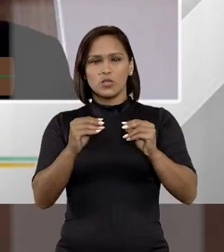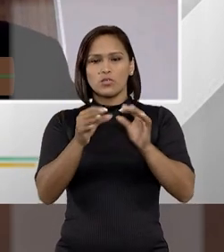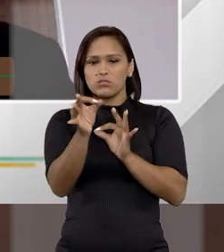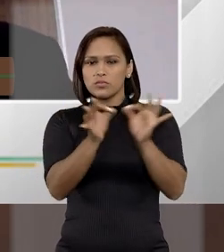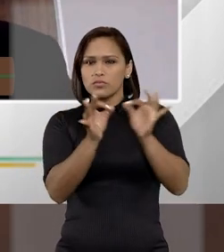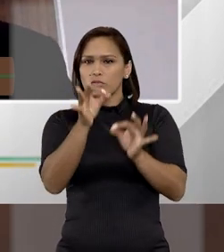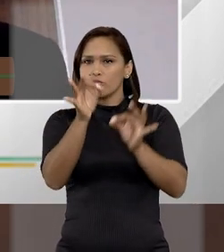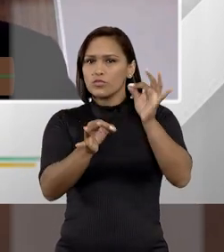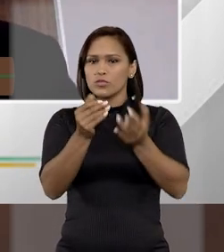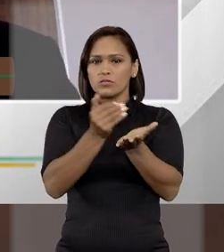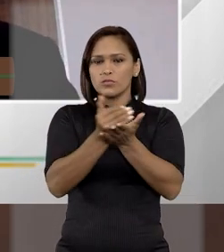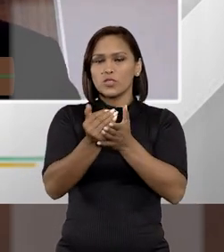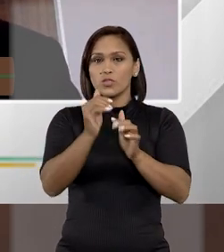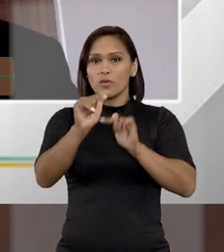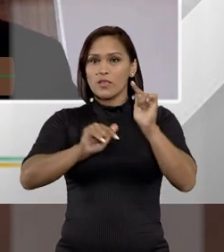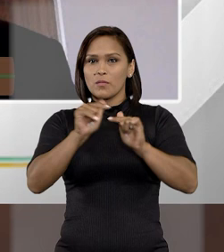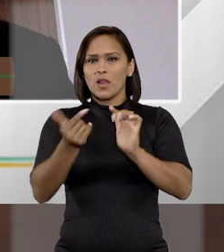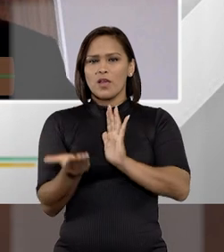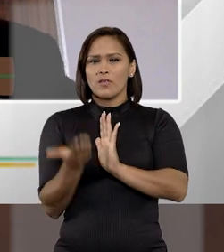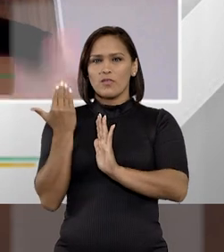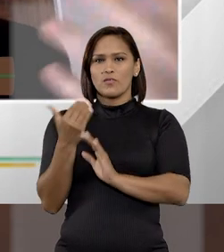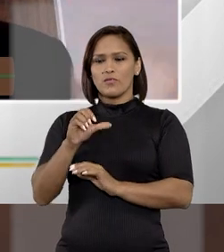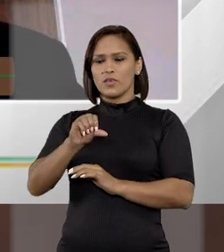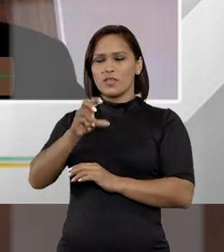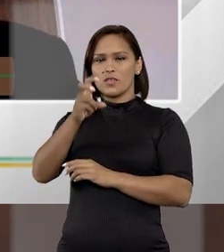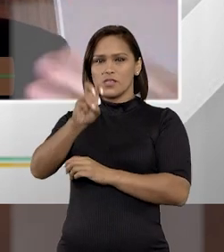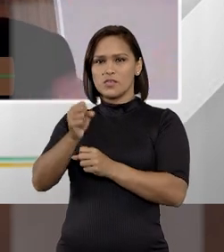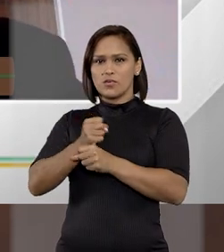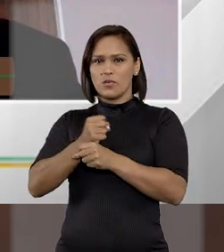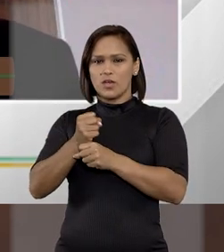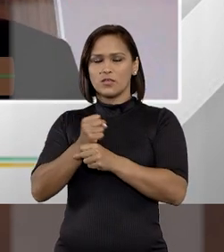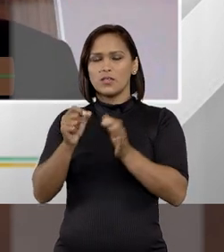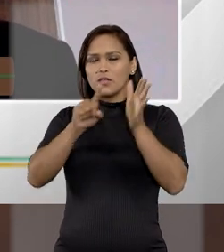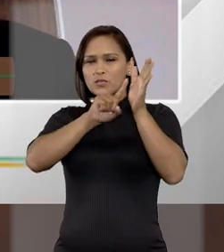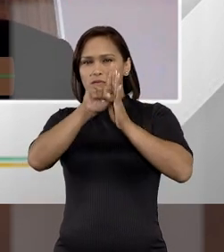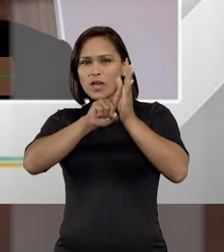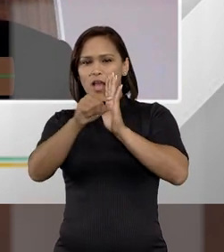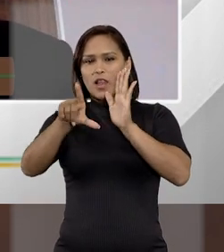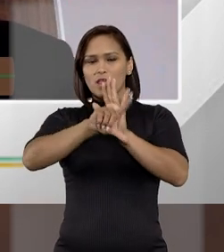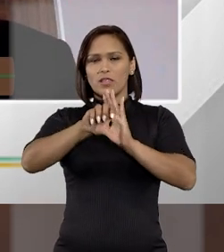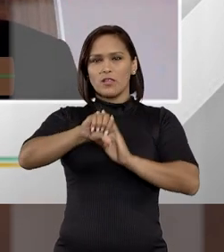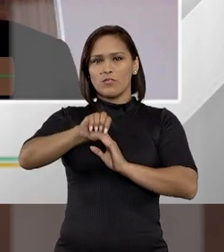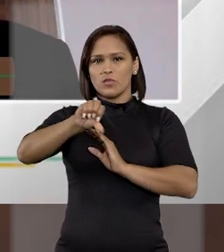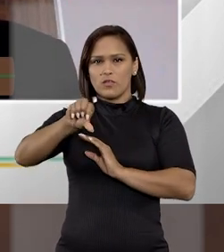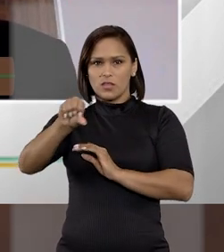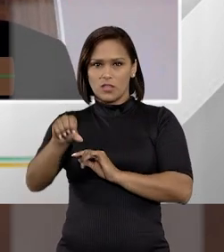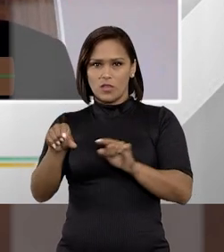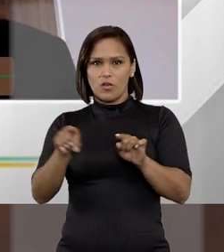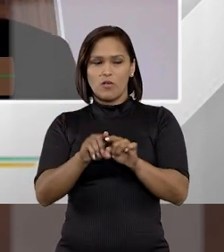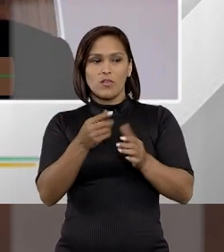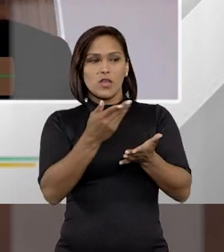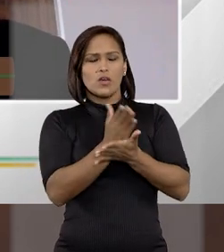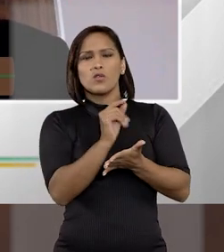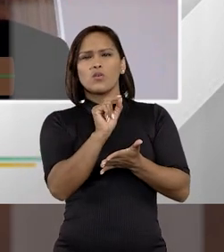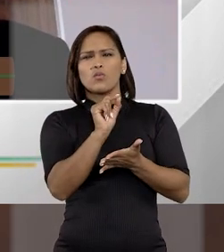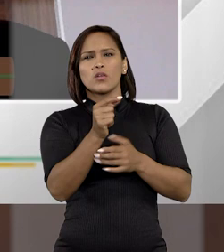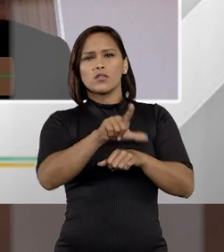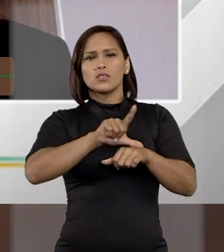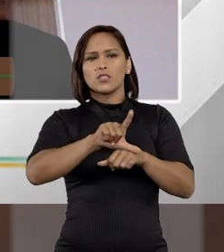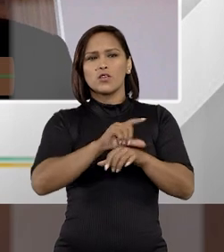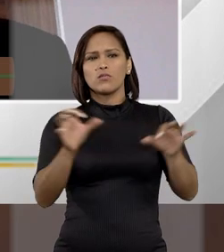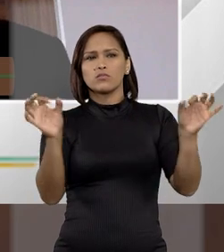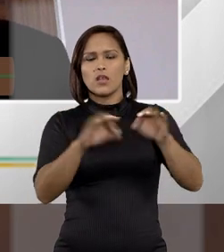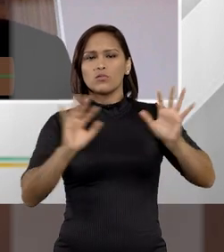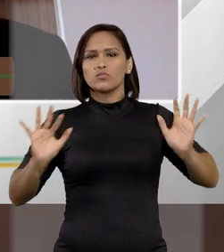o nosso ordenamento jurídico já começou a trabalhar isso desde 1995, quando a analisa lá a Lei 9.099, quando o